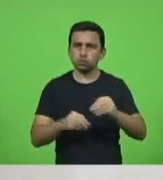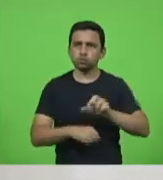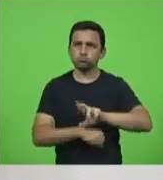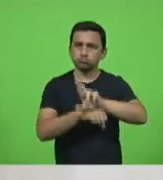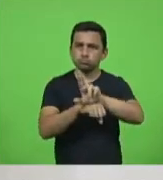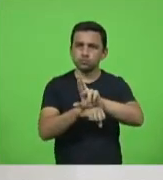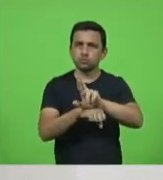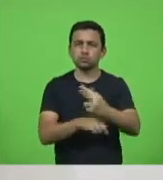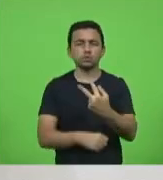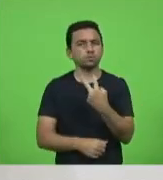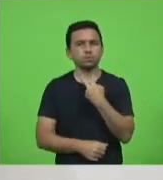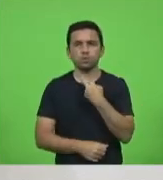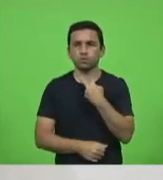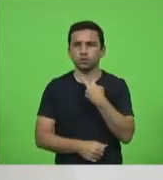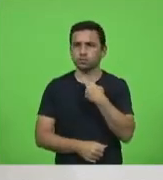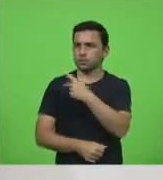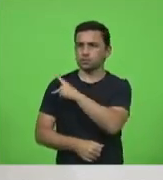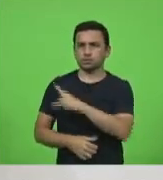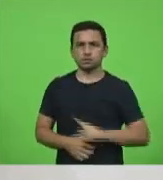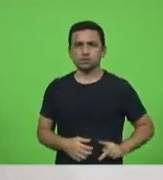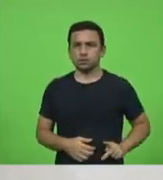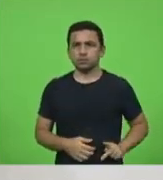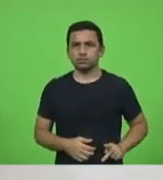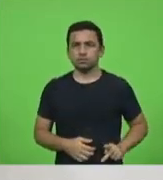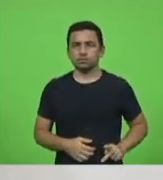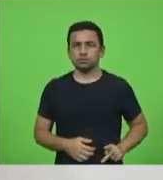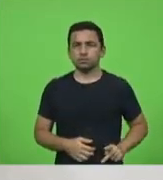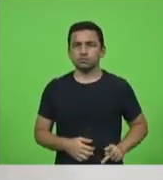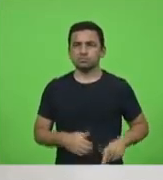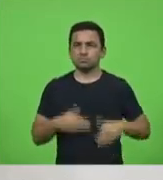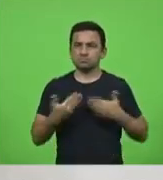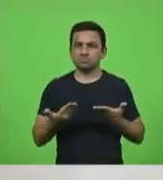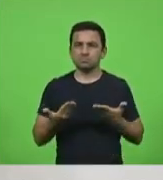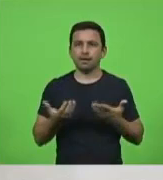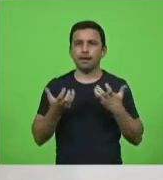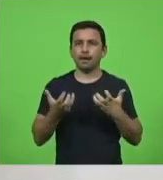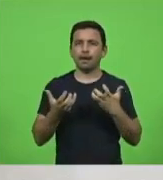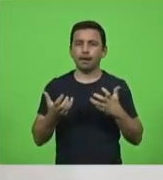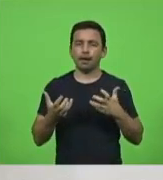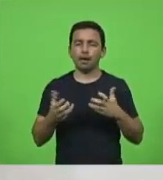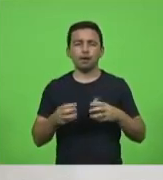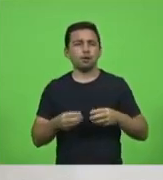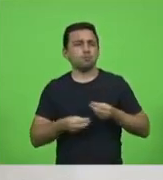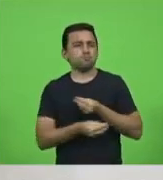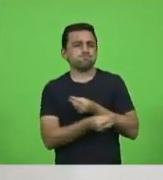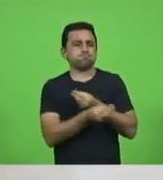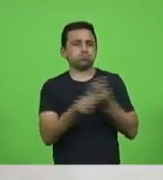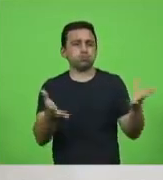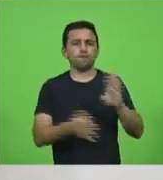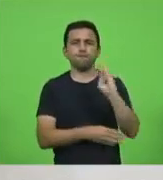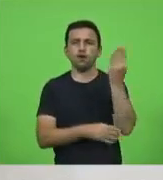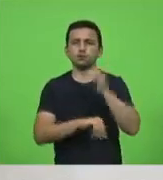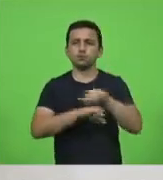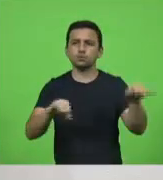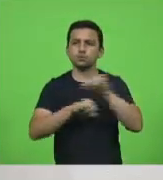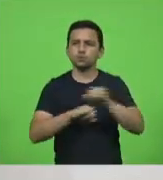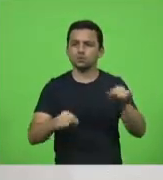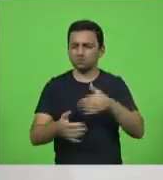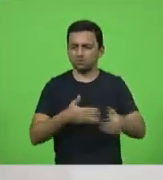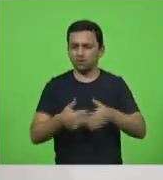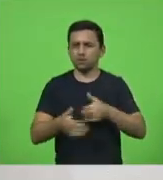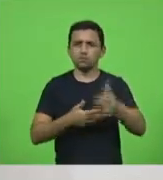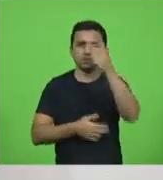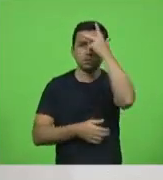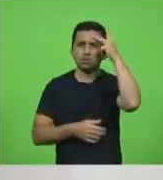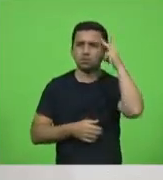não pode, senhor presidente, se dar na condição de distribuir fake news sobre qualquer pessoa.